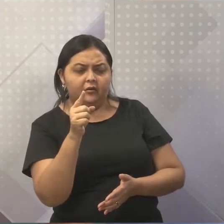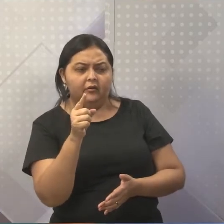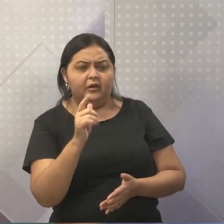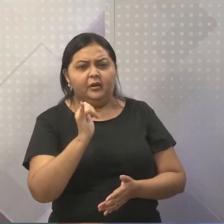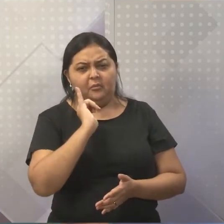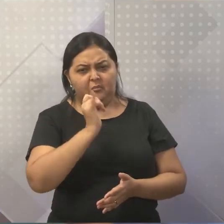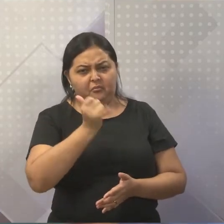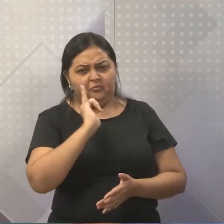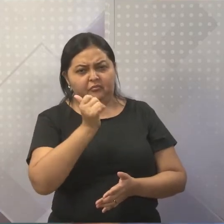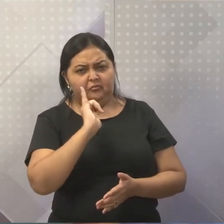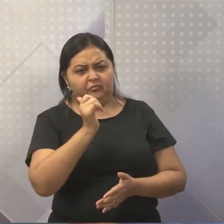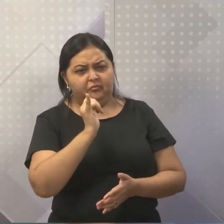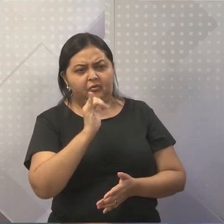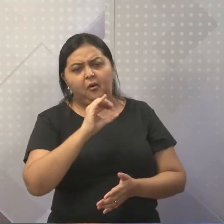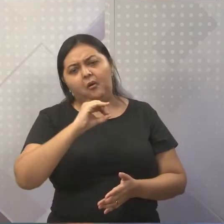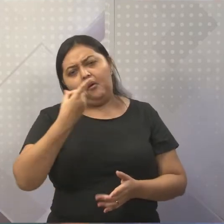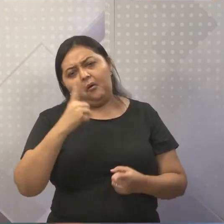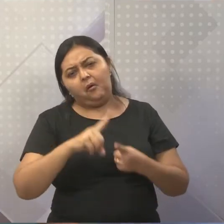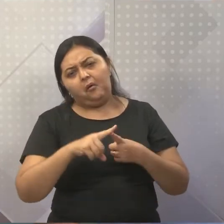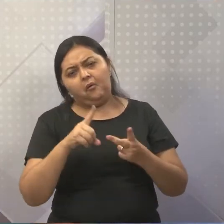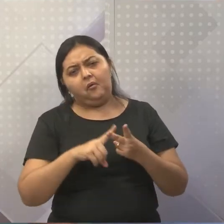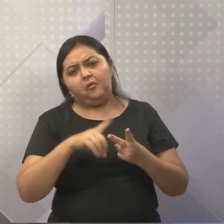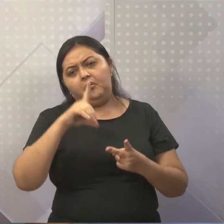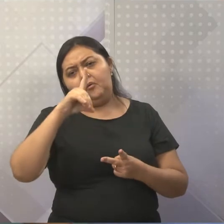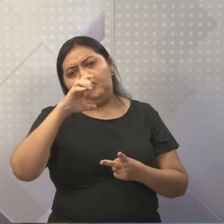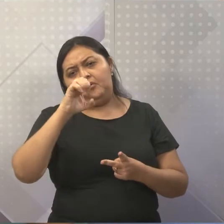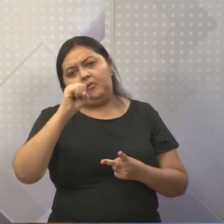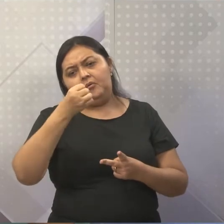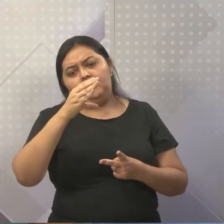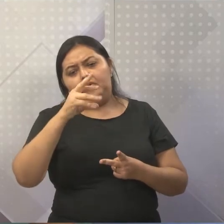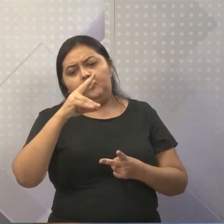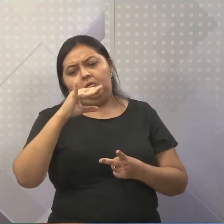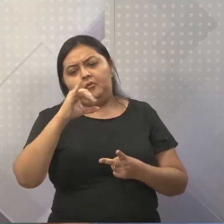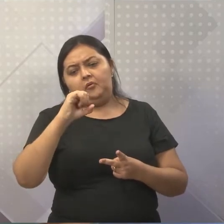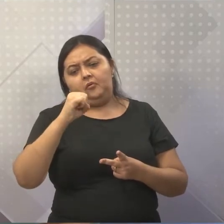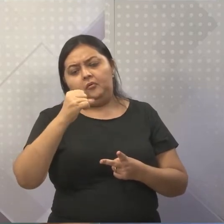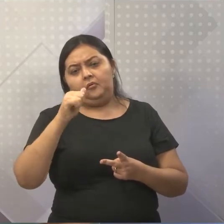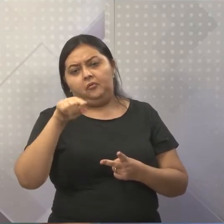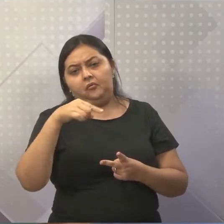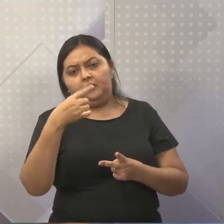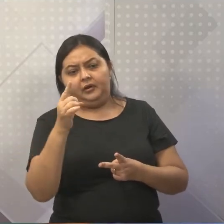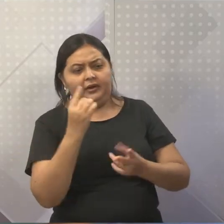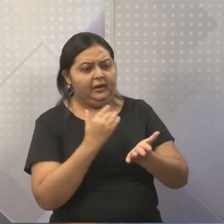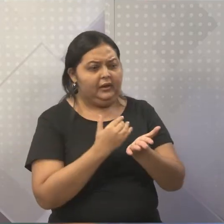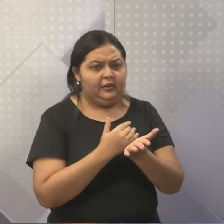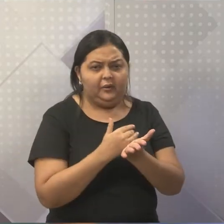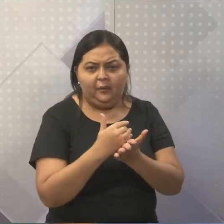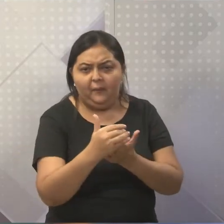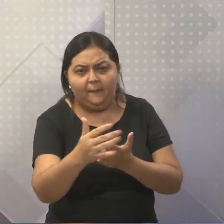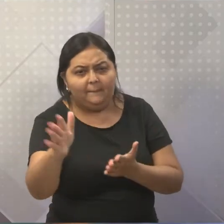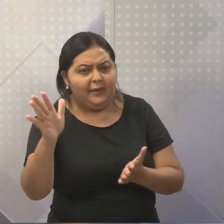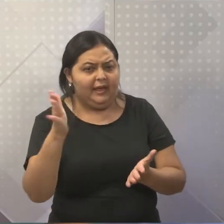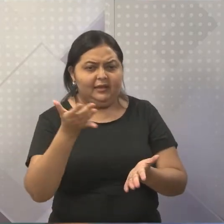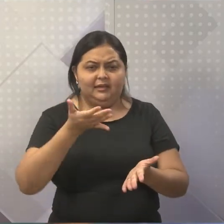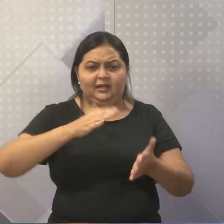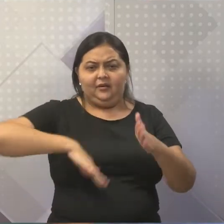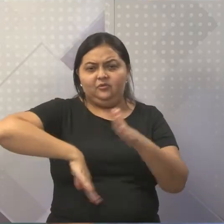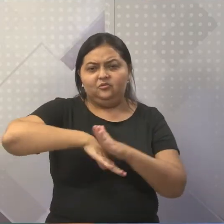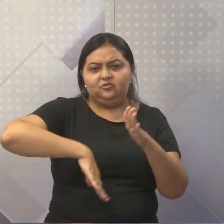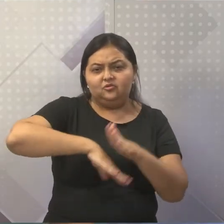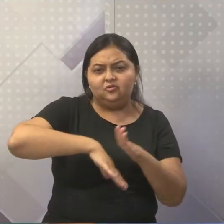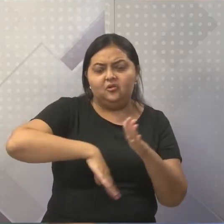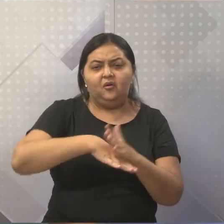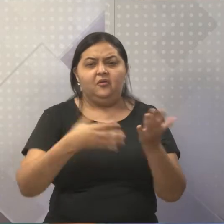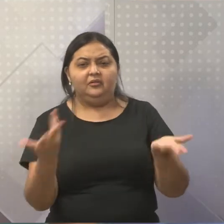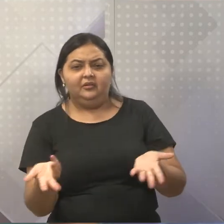narração mesmo ou é descrição? Porque você não está determinando o trajeto. Começa o jogo aqui no estádio José Américo de Almeida Filho e Botafogo e 13, levar o time